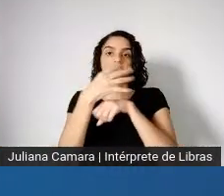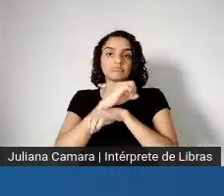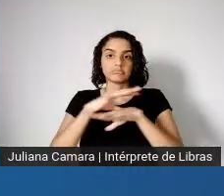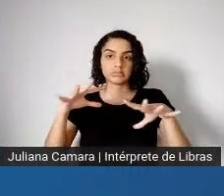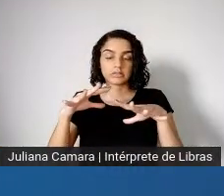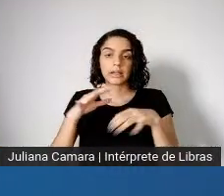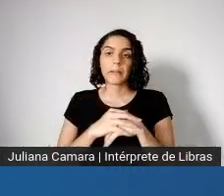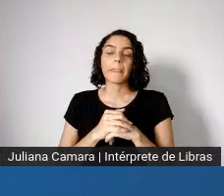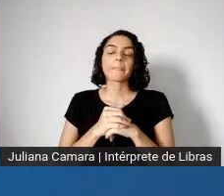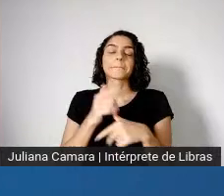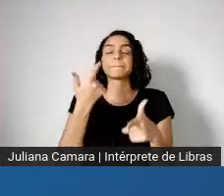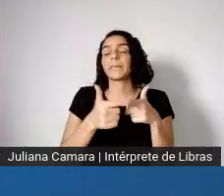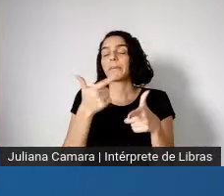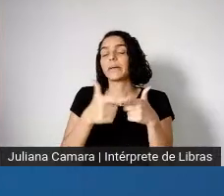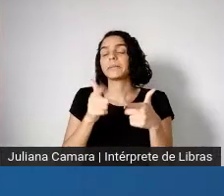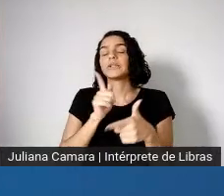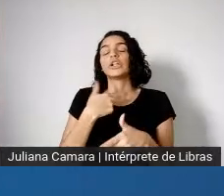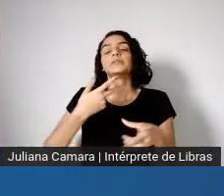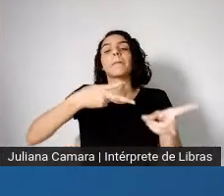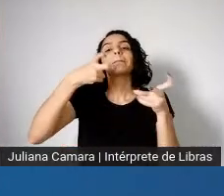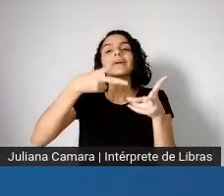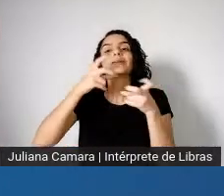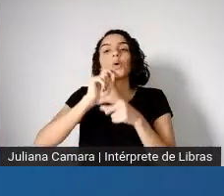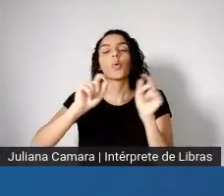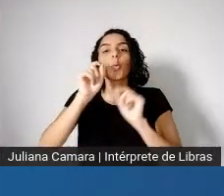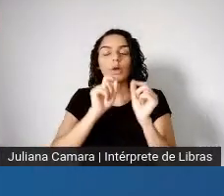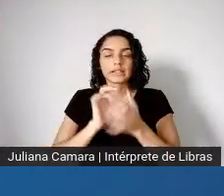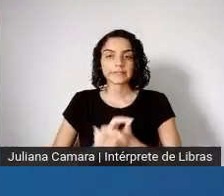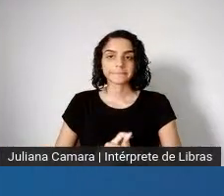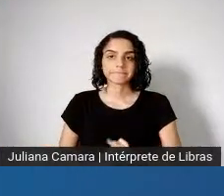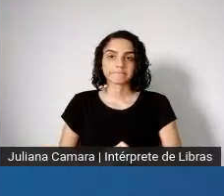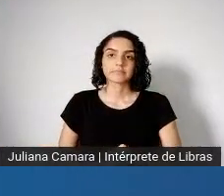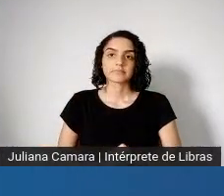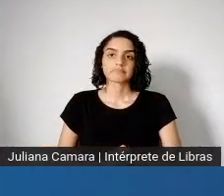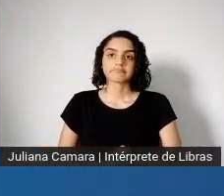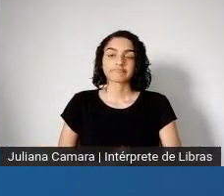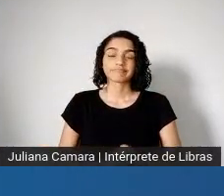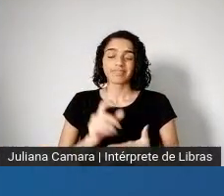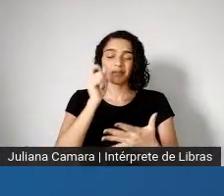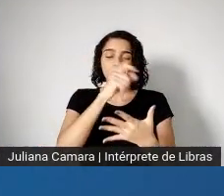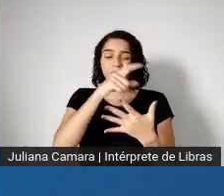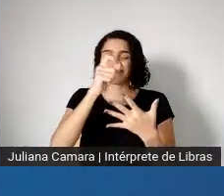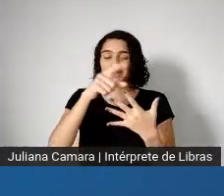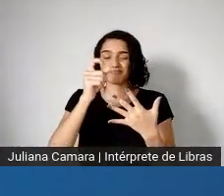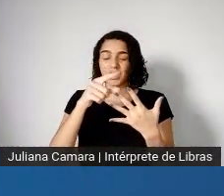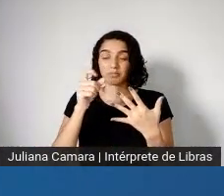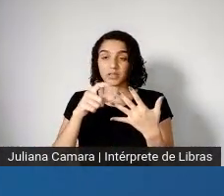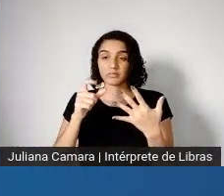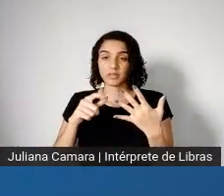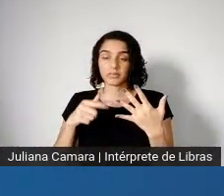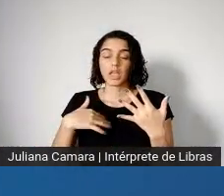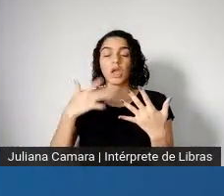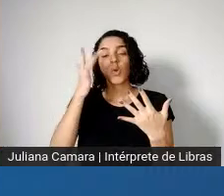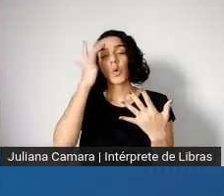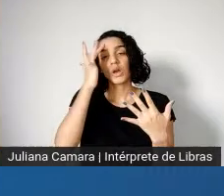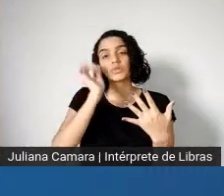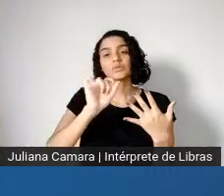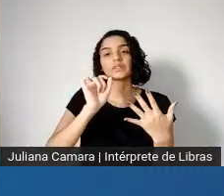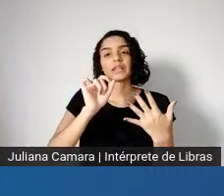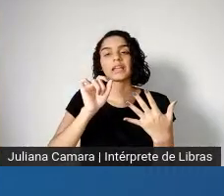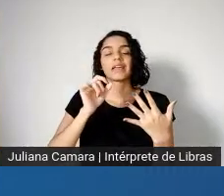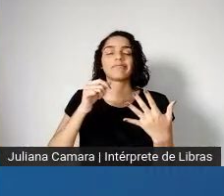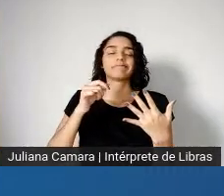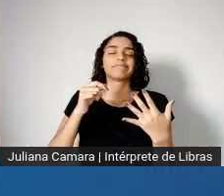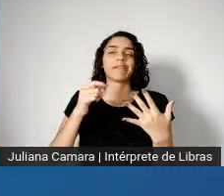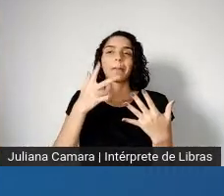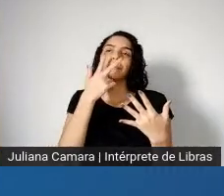problemas, né, mostra o que o, o, essas, essas questões, né, eu acho que clama para aquilo que eu coloquei no início, né,